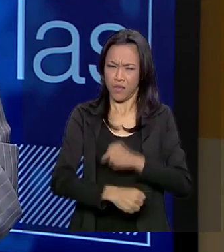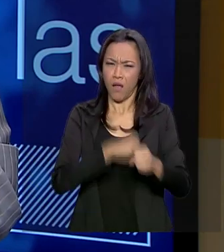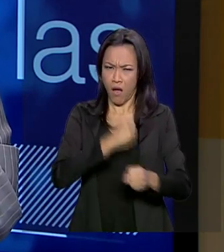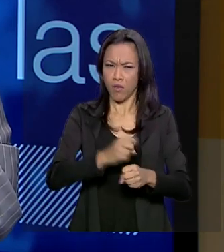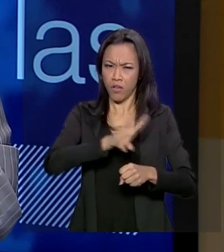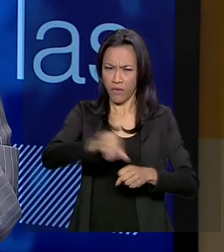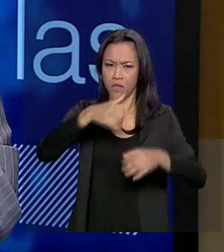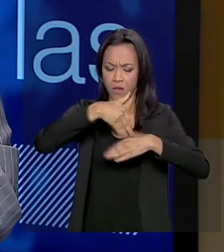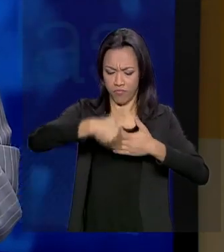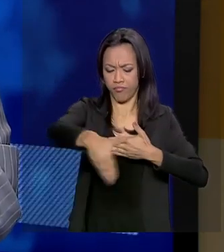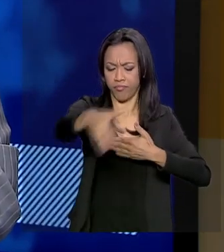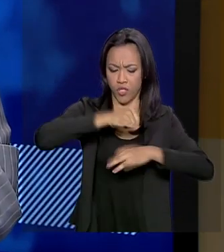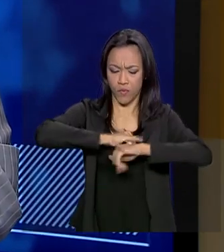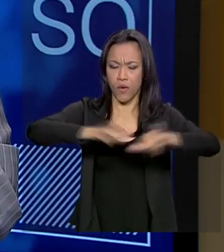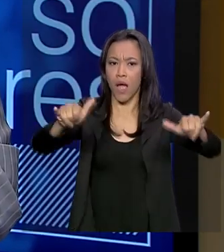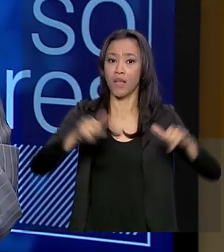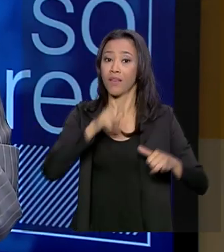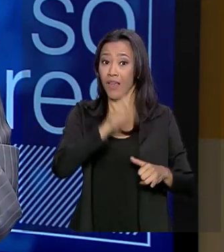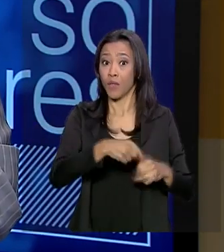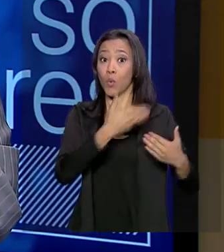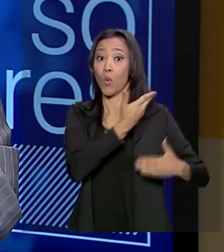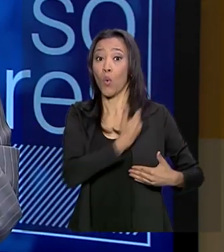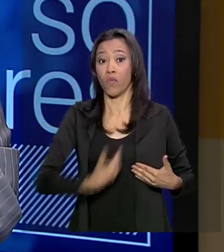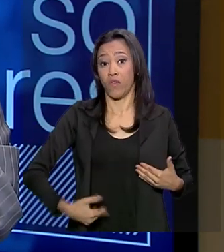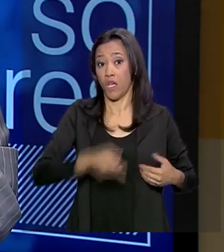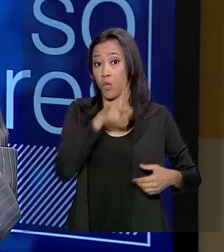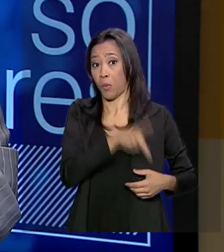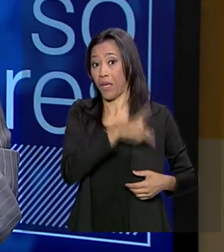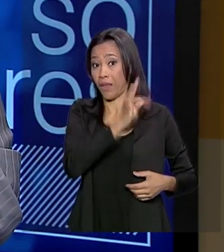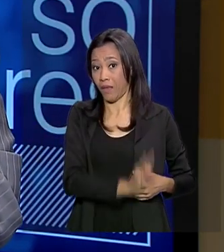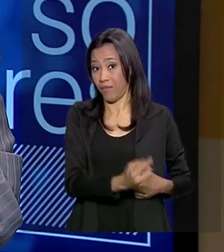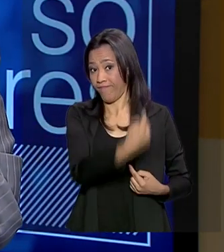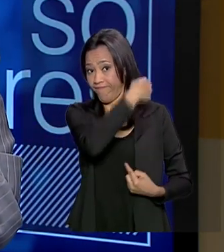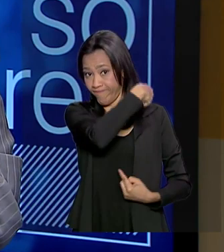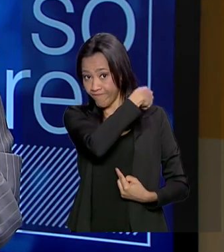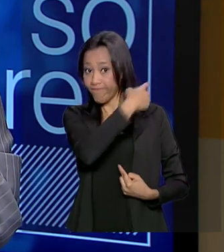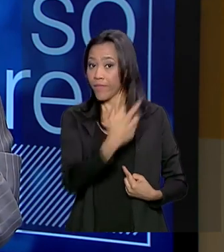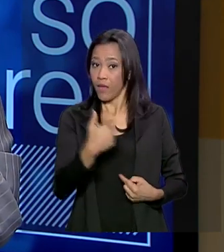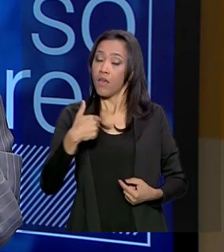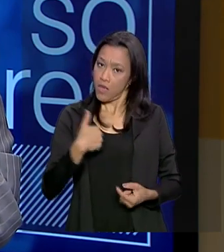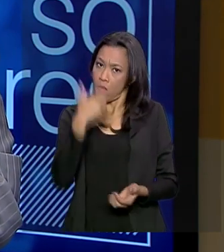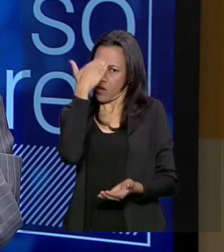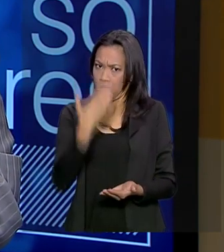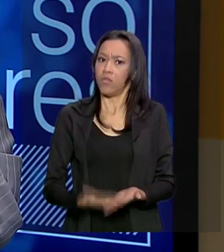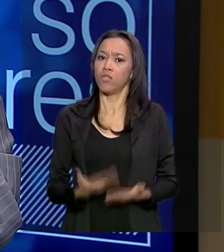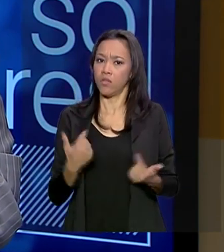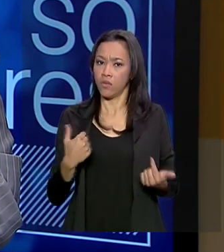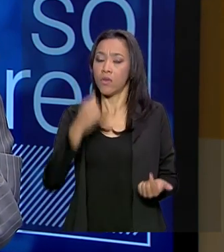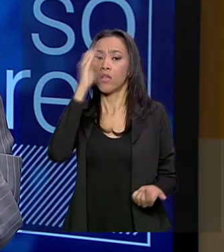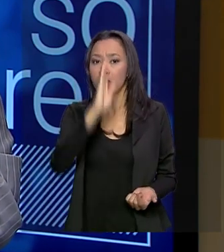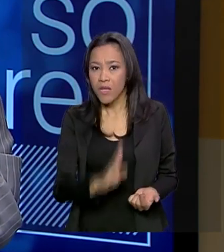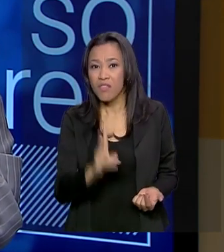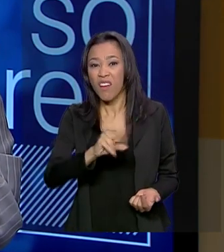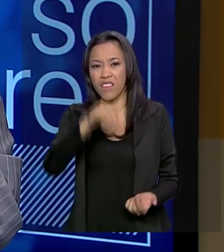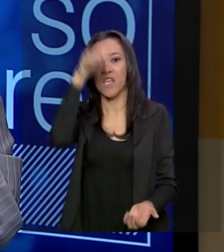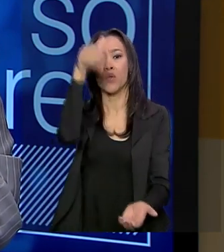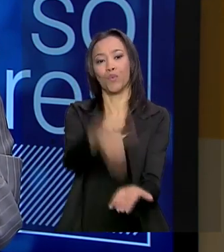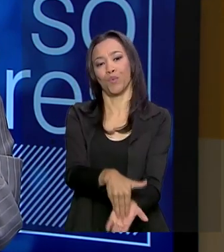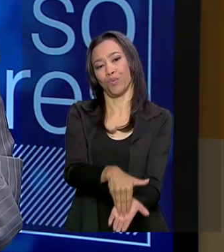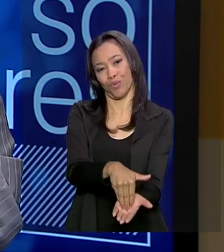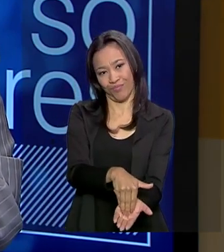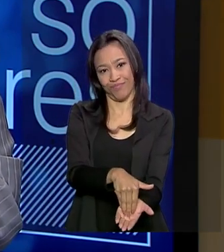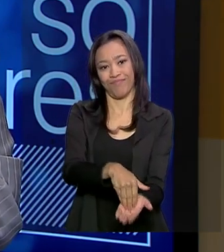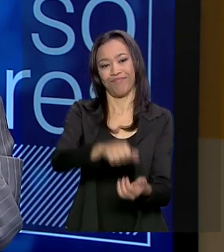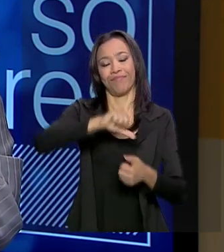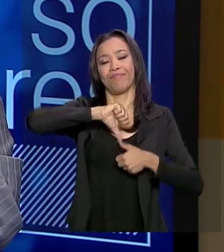fechando o governo do PT. Então, o resultado do PT, 2018. E eu acredito que o Brasil vai estar em último na América do